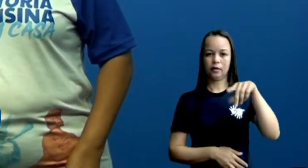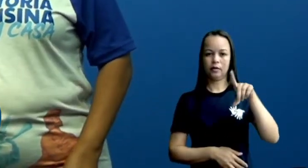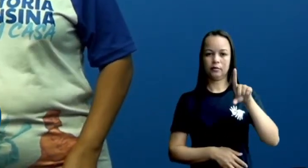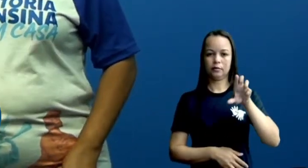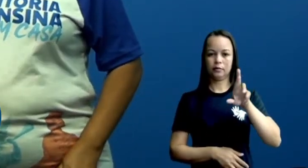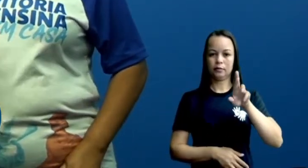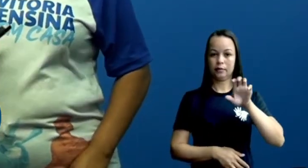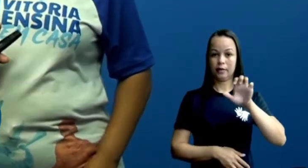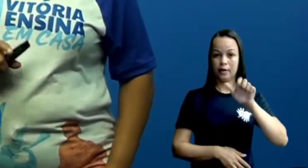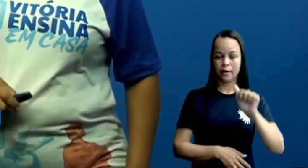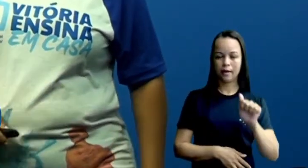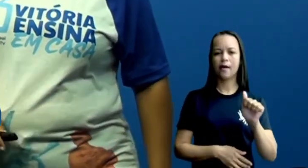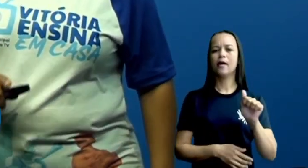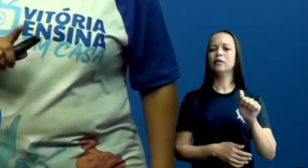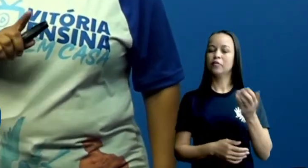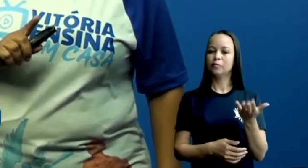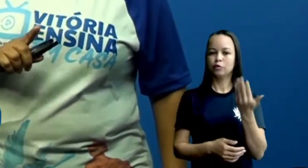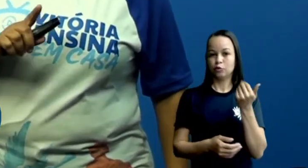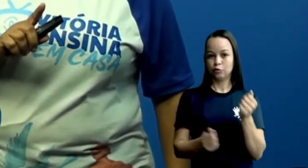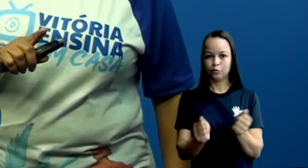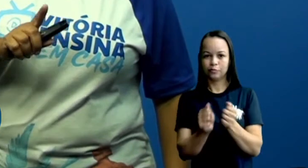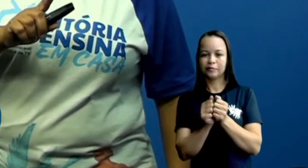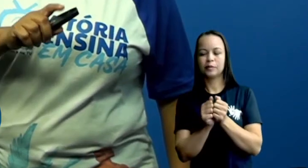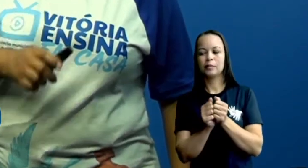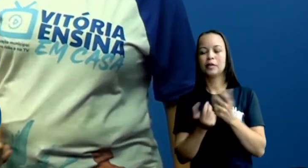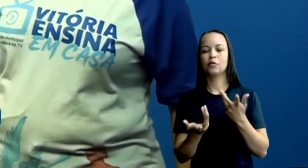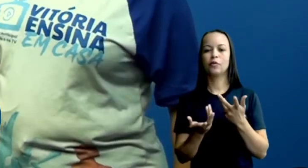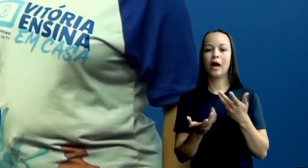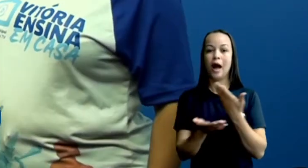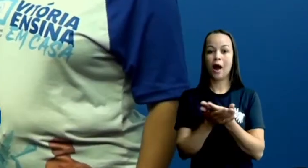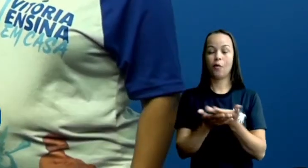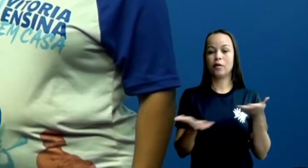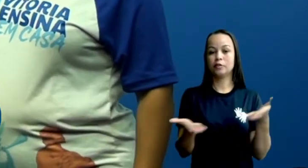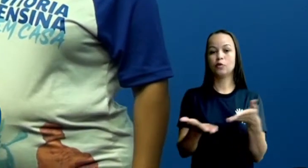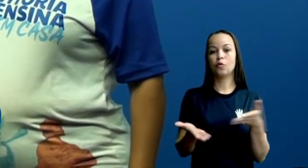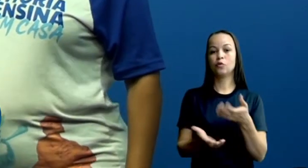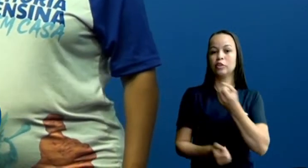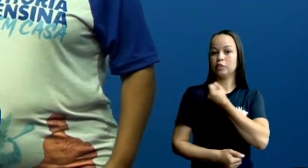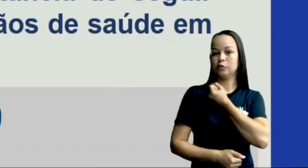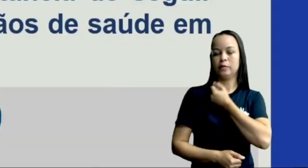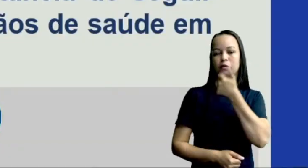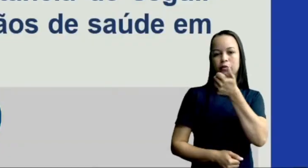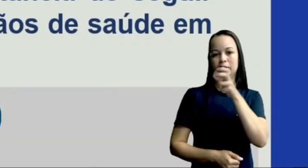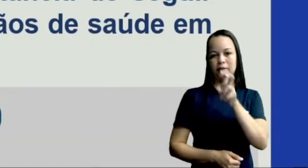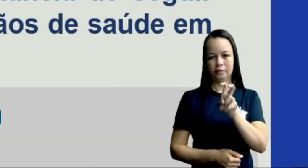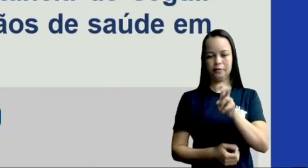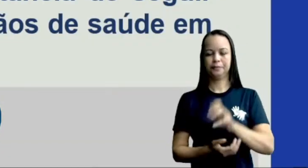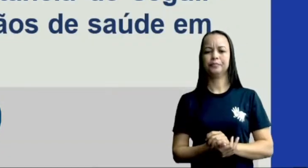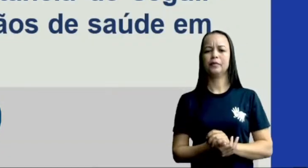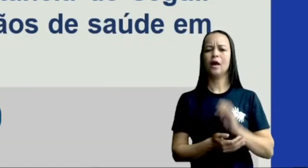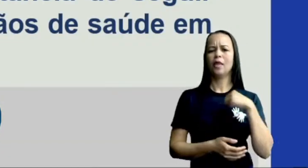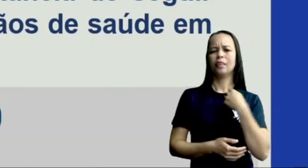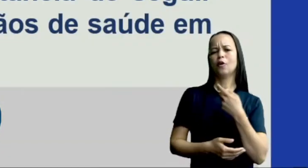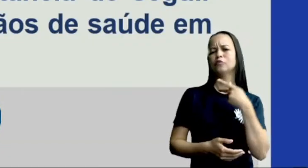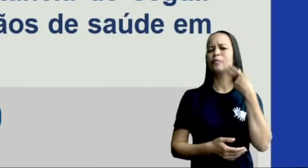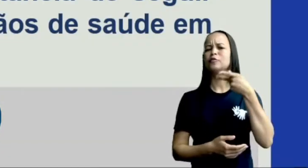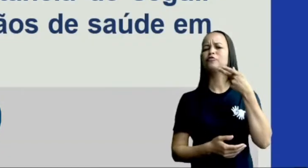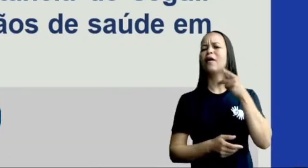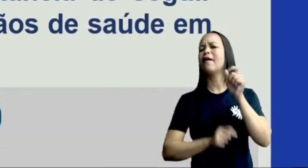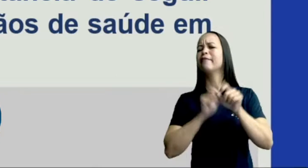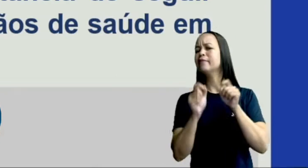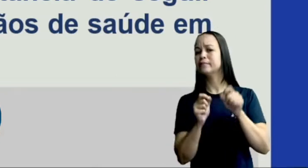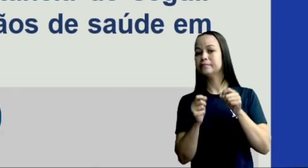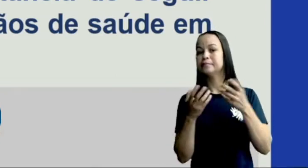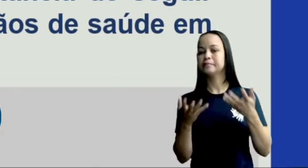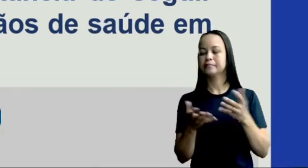vamos comigo e a aula de hoje é a aula de número 15. E a gente vai falar sobre o quê? Vamos lá! O